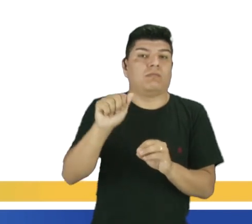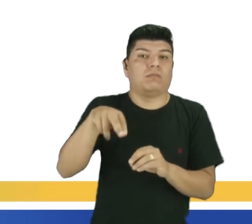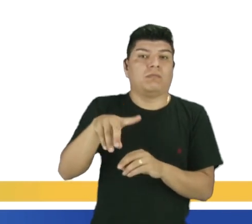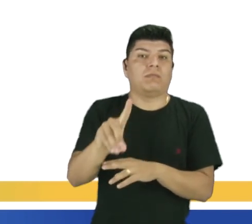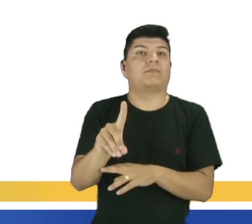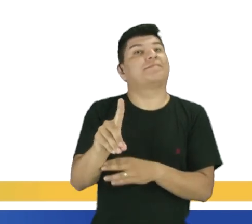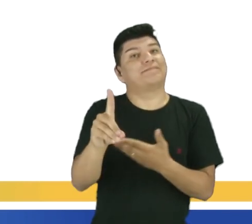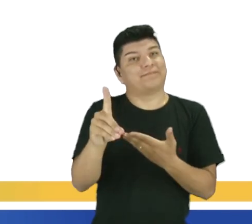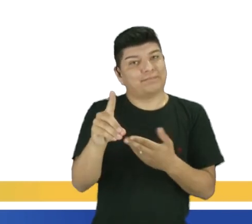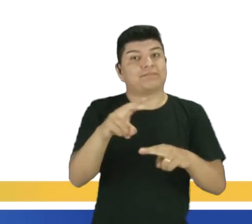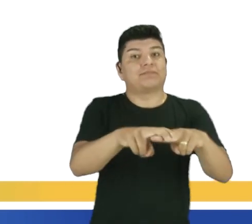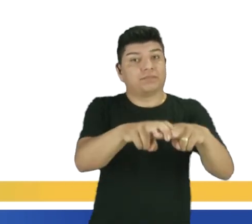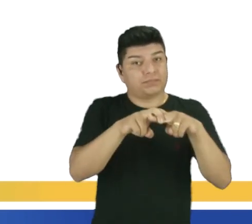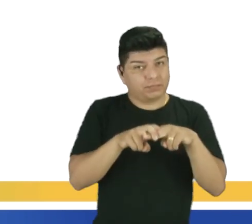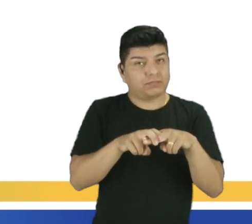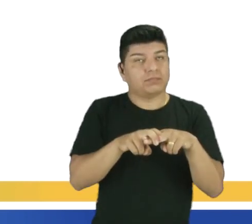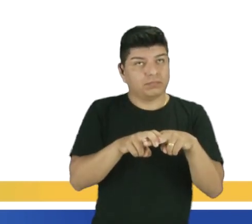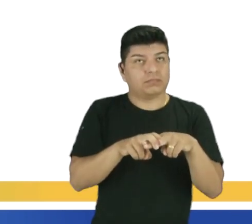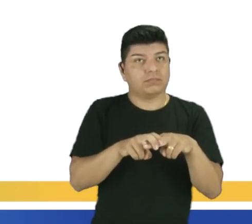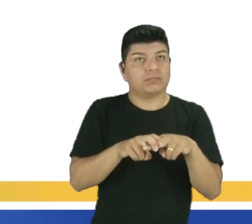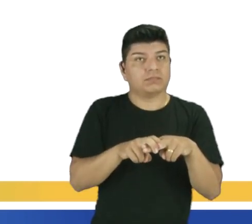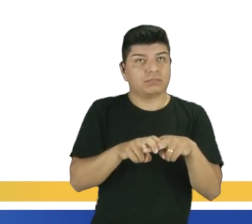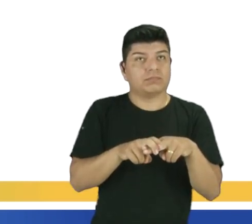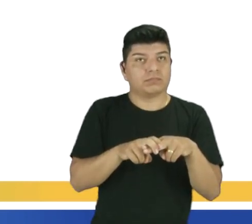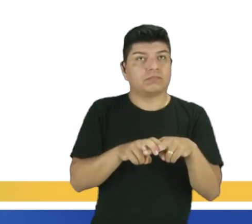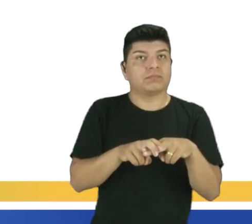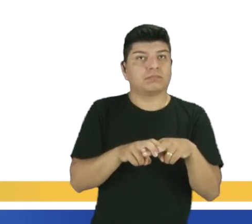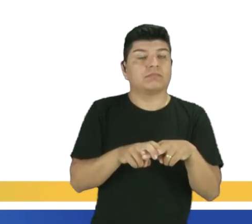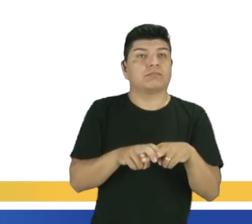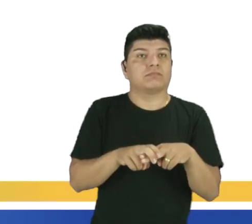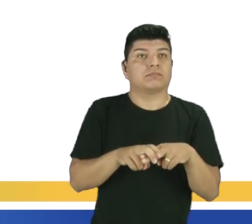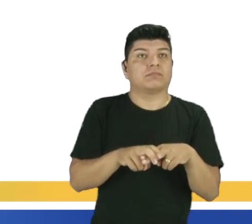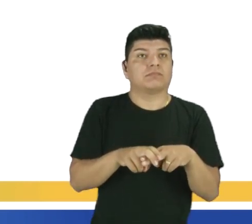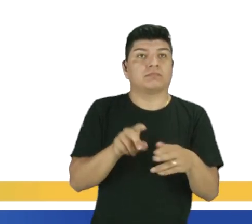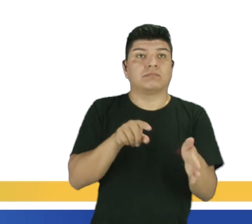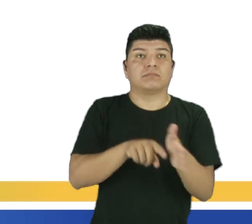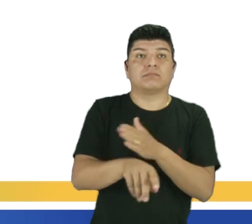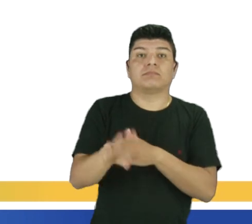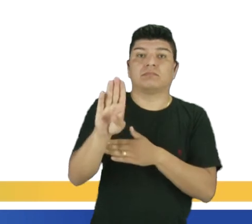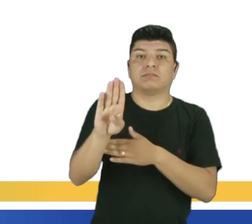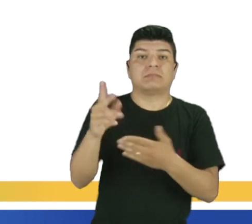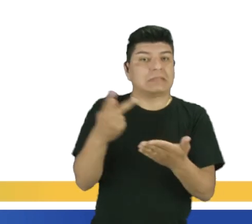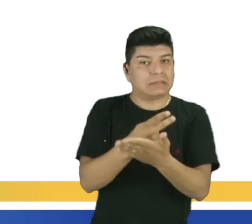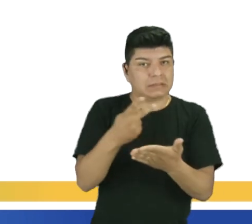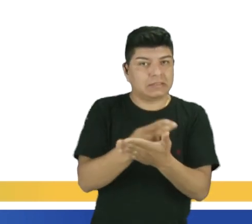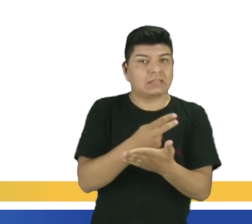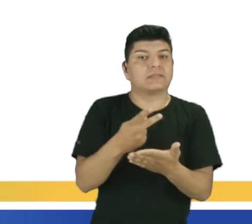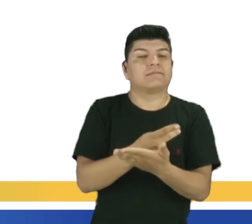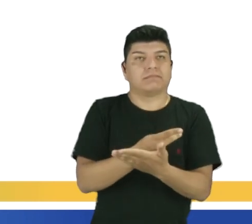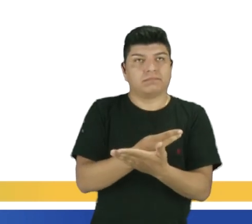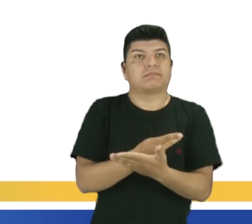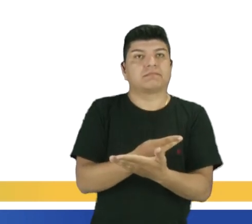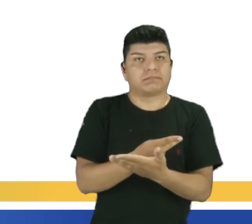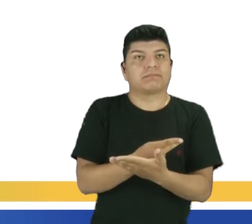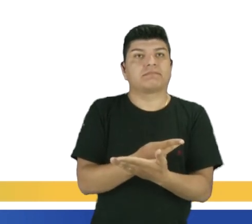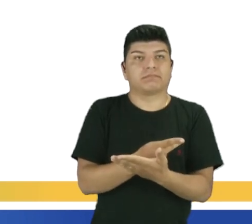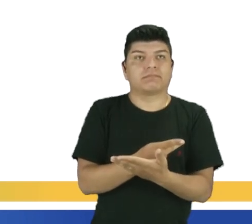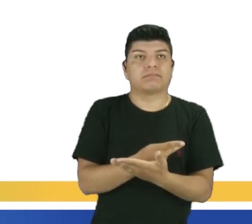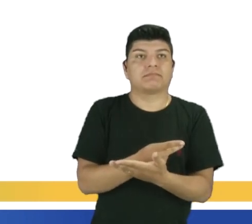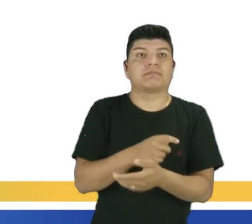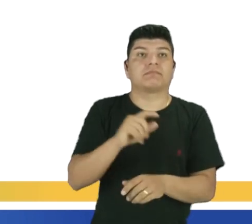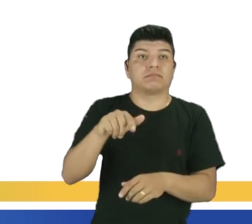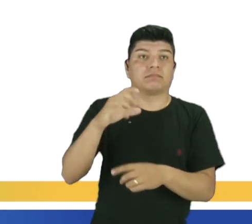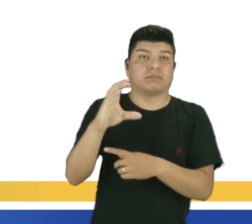Então, né, a questão que está incorreta é a letra B, mas as outras eu tenho. Carla isn't